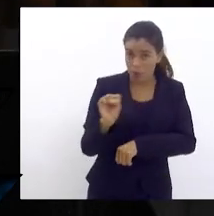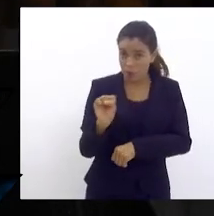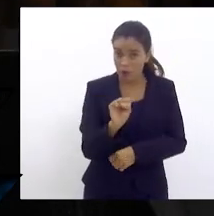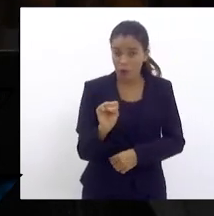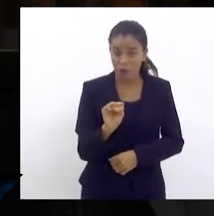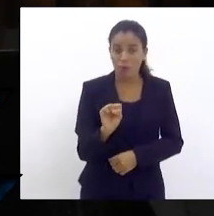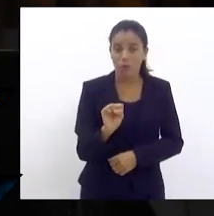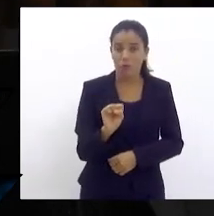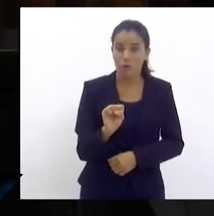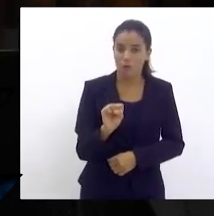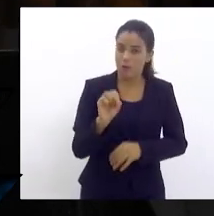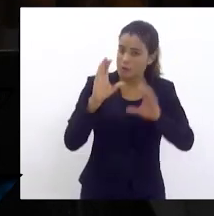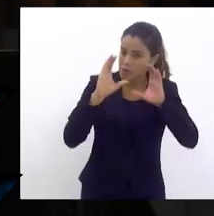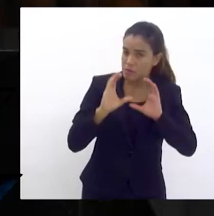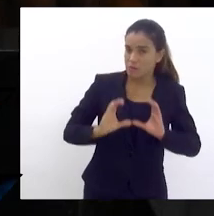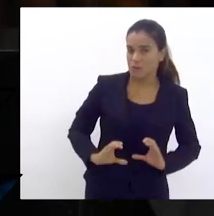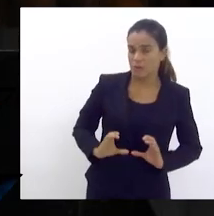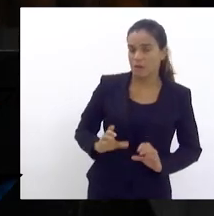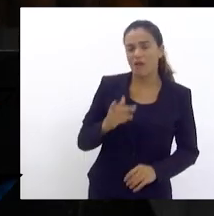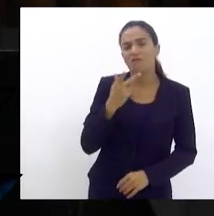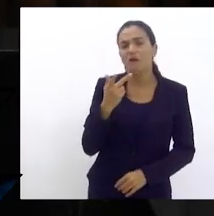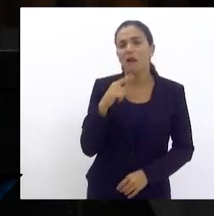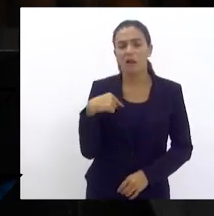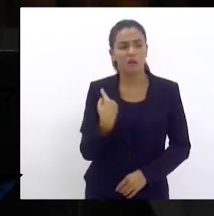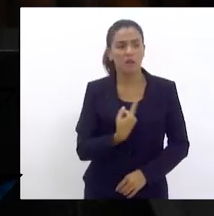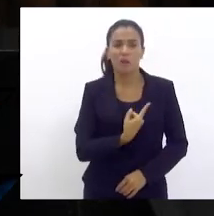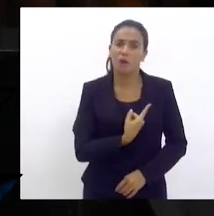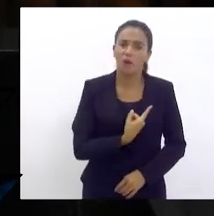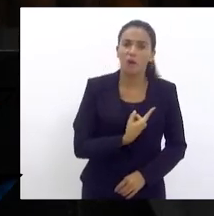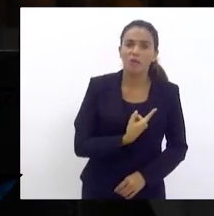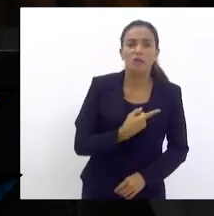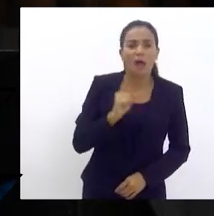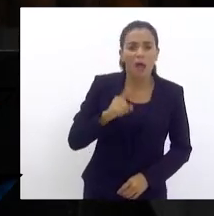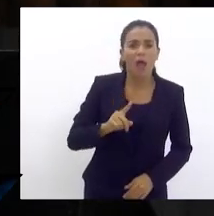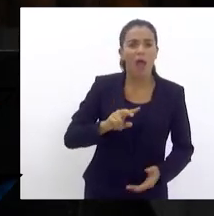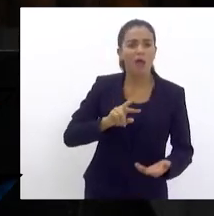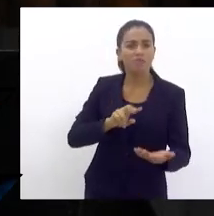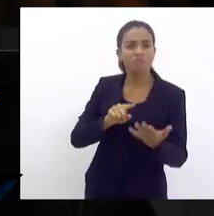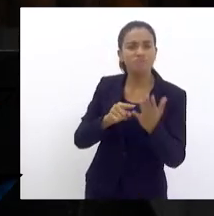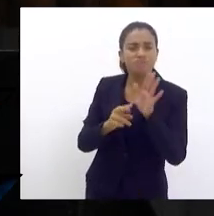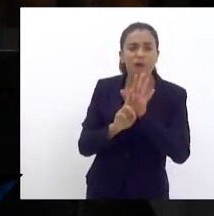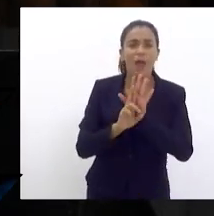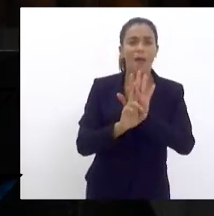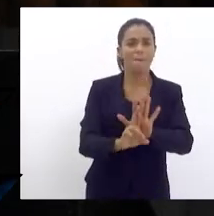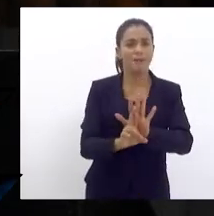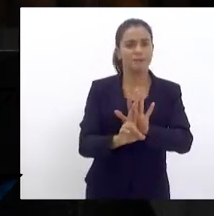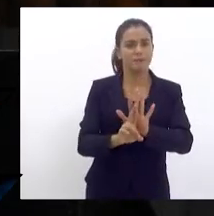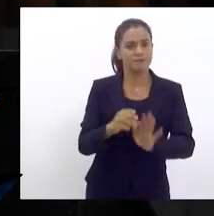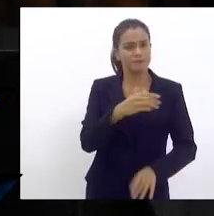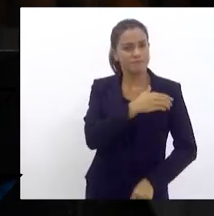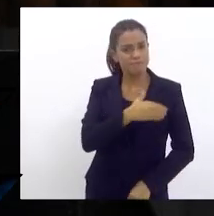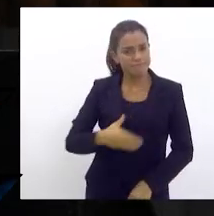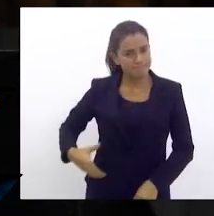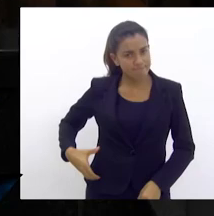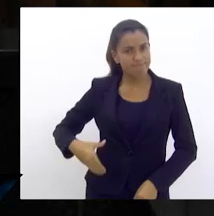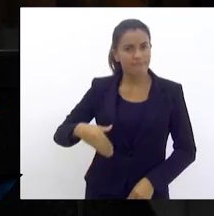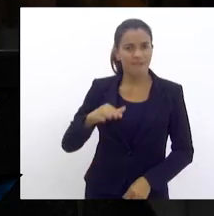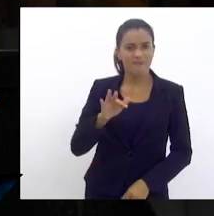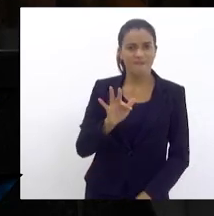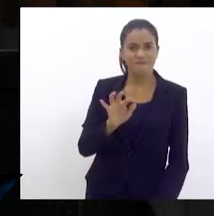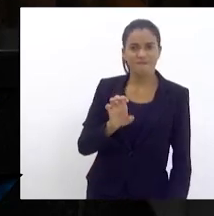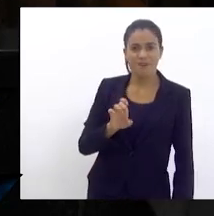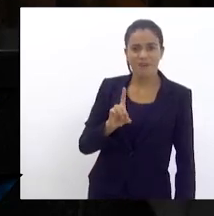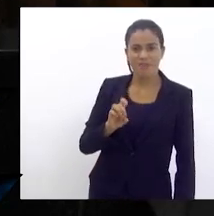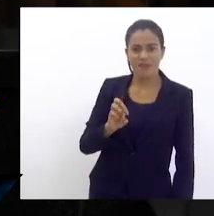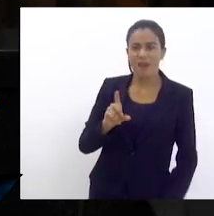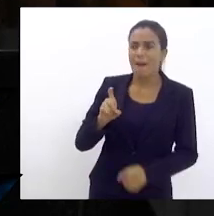Constituição cidadã, diz que nós somos a República Federativa do Brasil. Então, a união